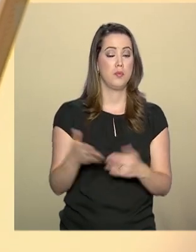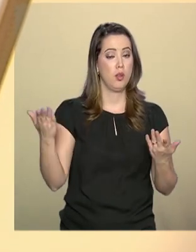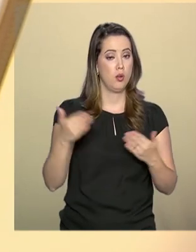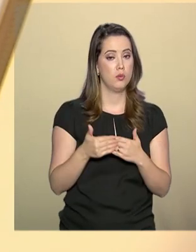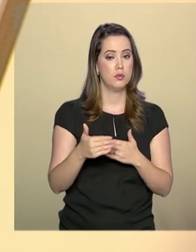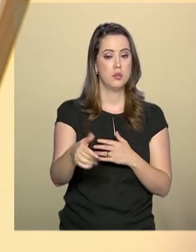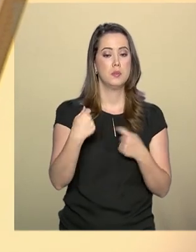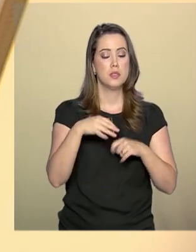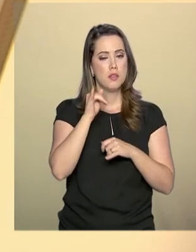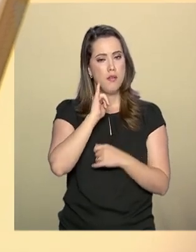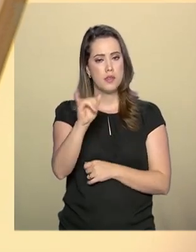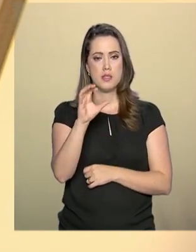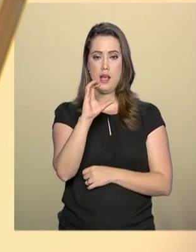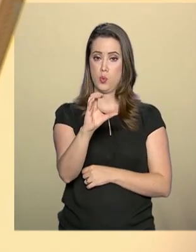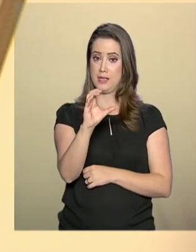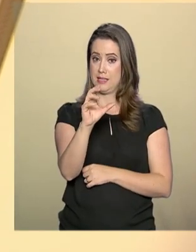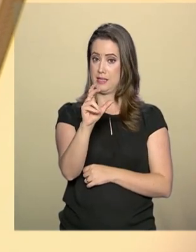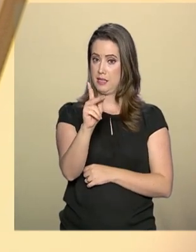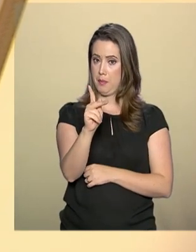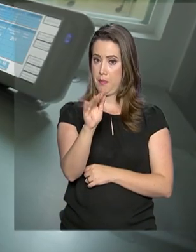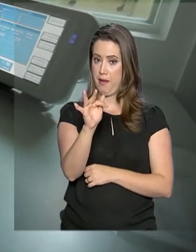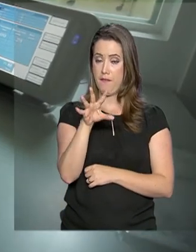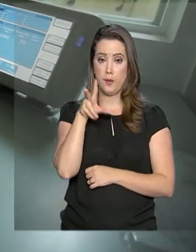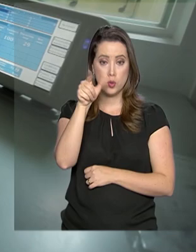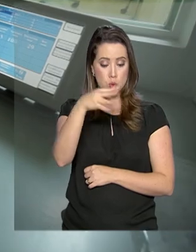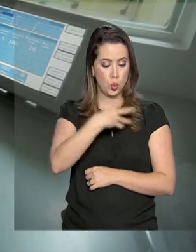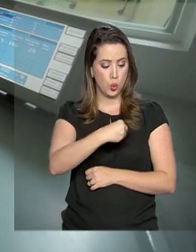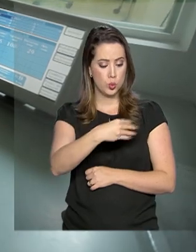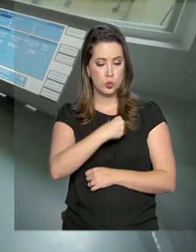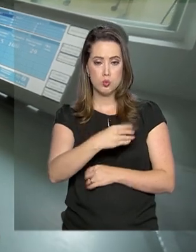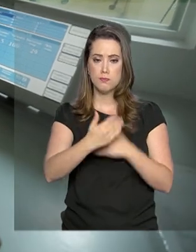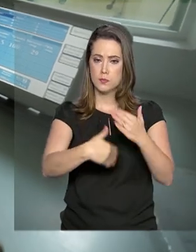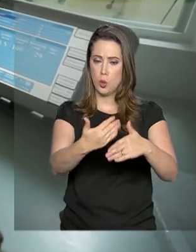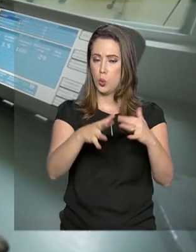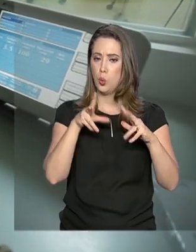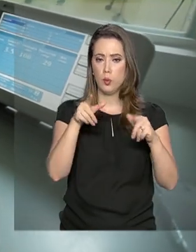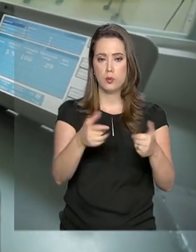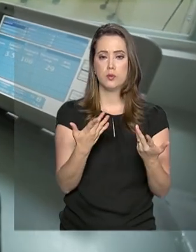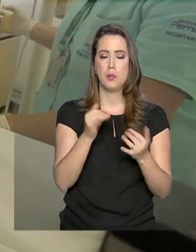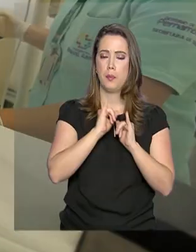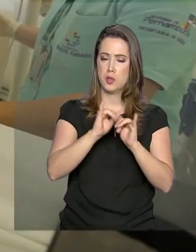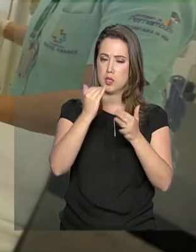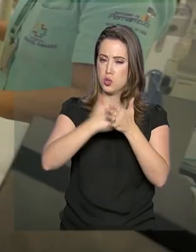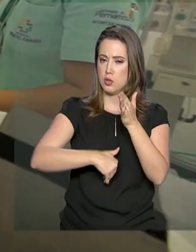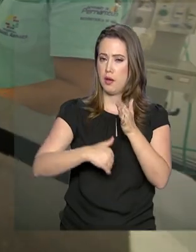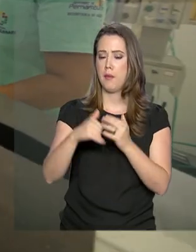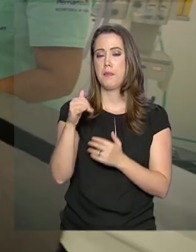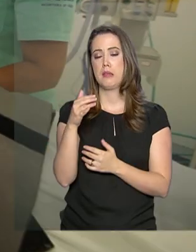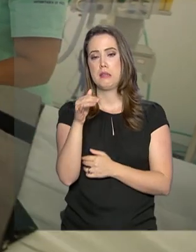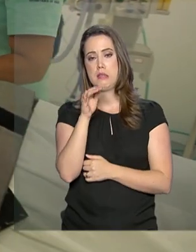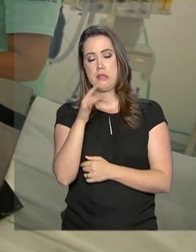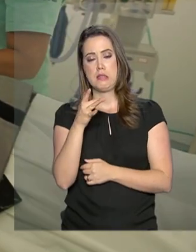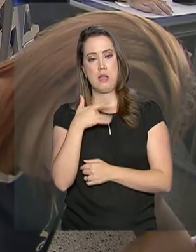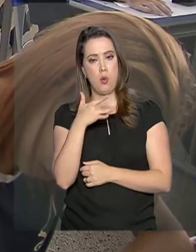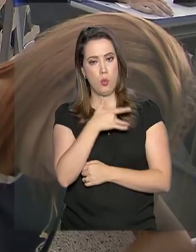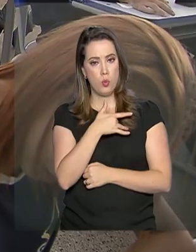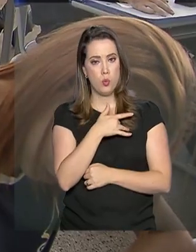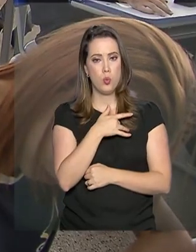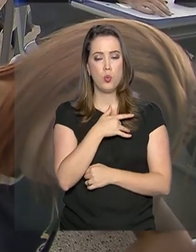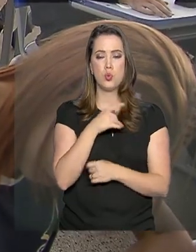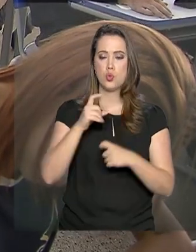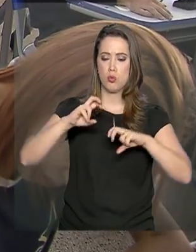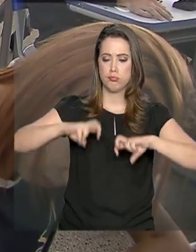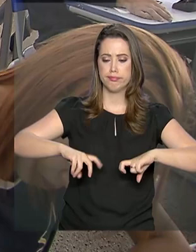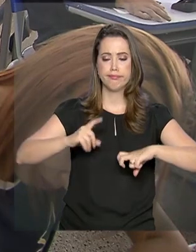obrigatório informar o CPF dos dependentes. Podem ser deduzidos gastos com saúde, como consultas e exames, e com